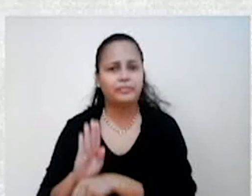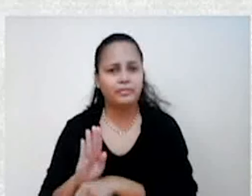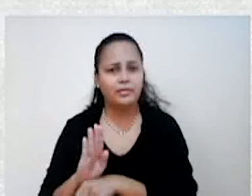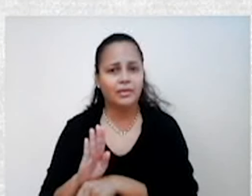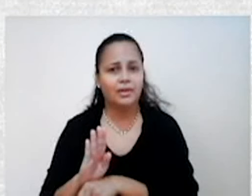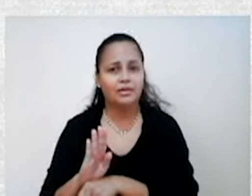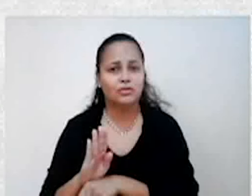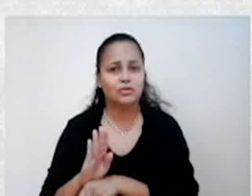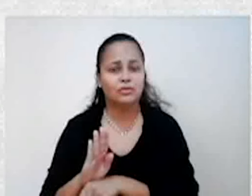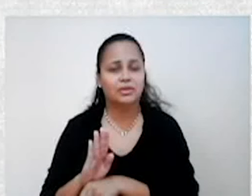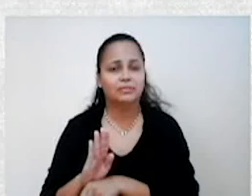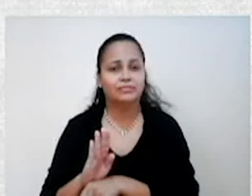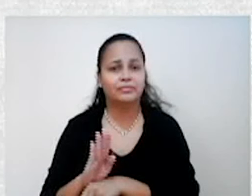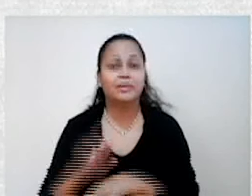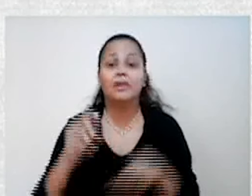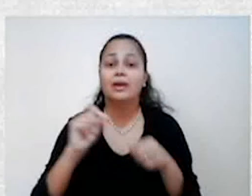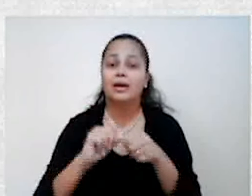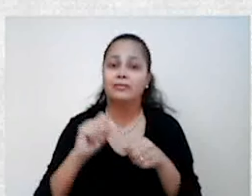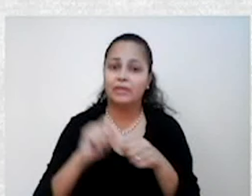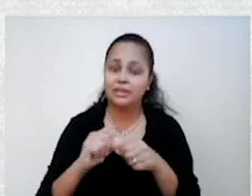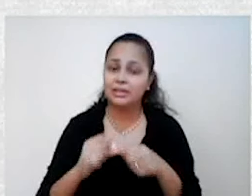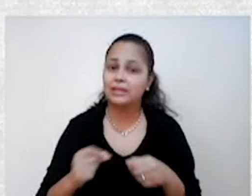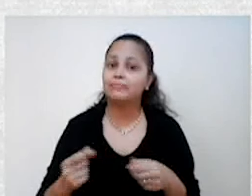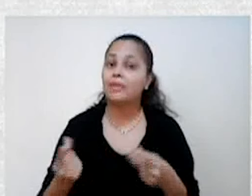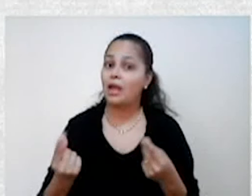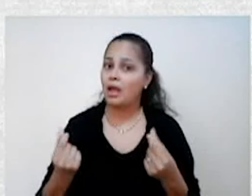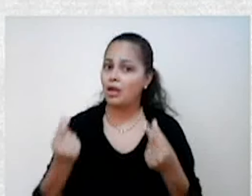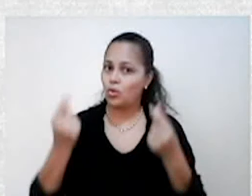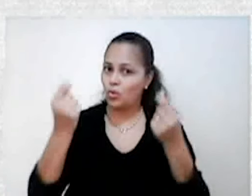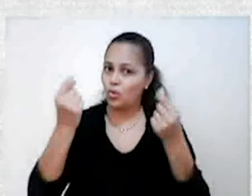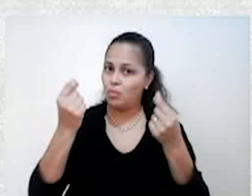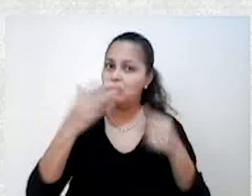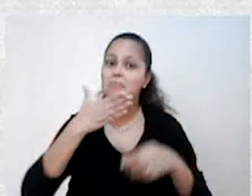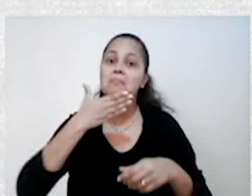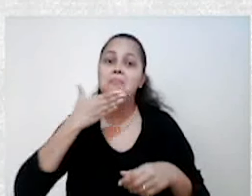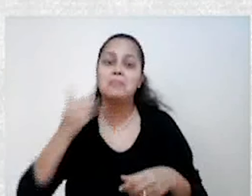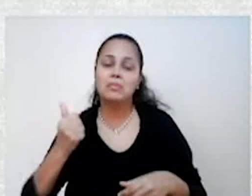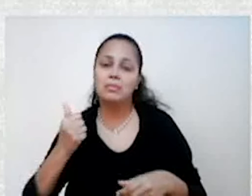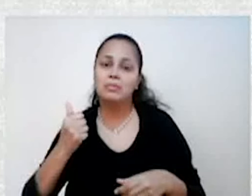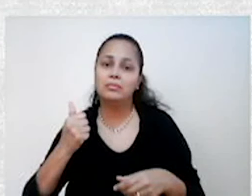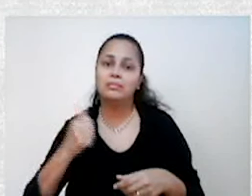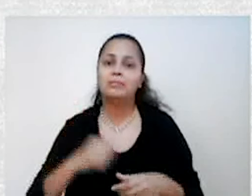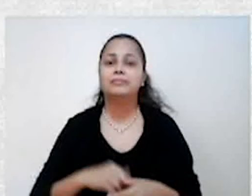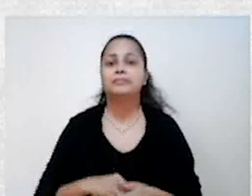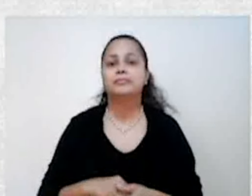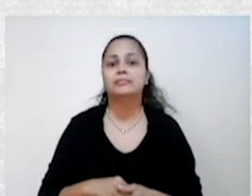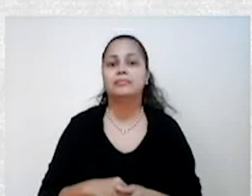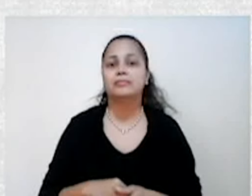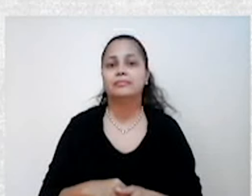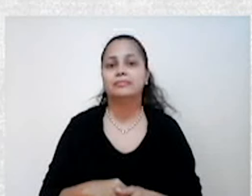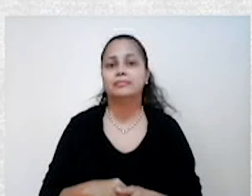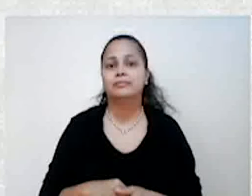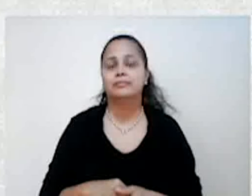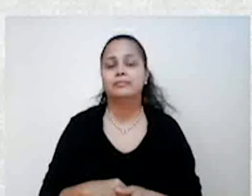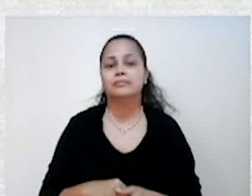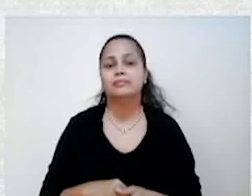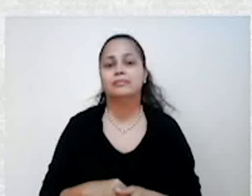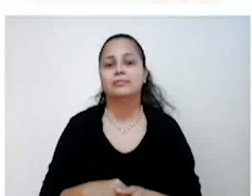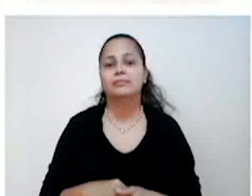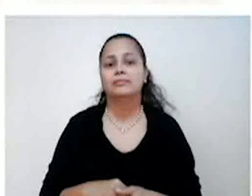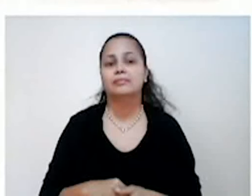ajudando a fazer a economia girar. Ok? Funcionar. Superar crises.